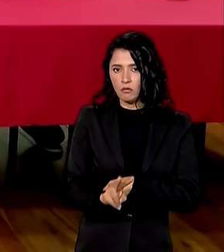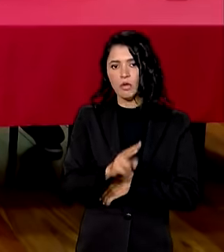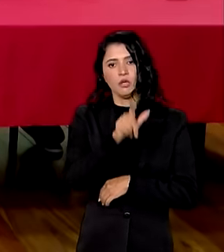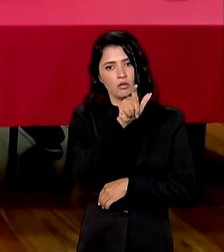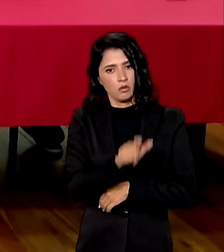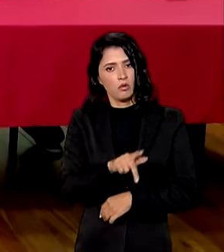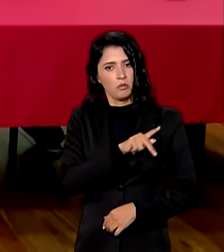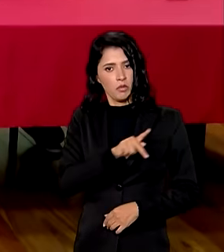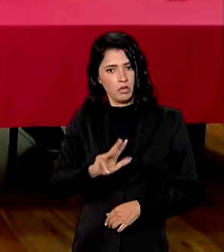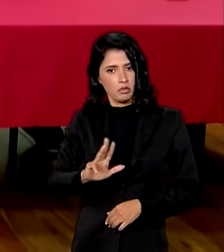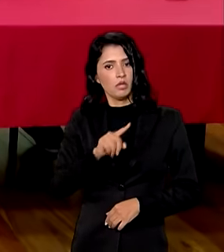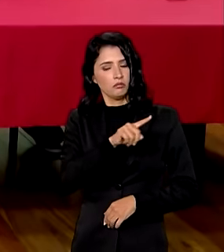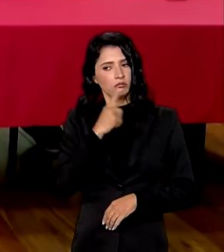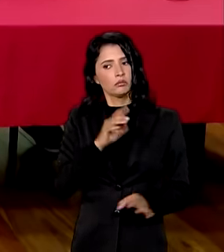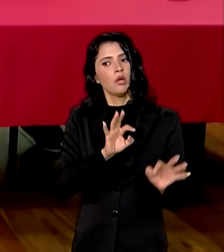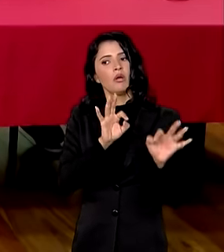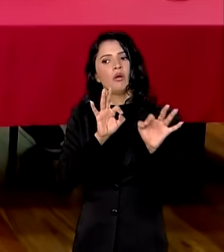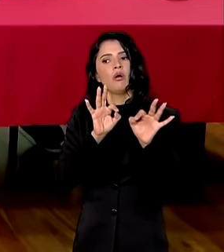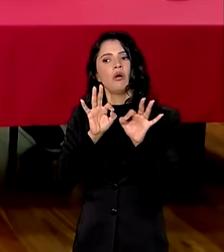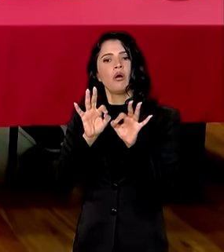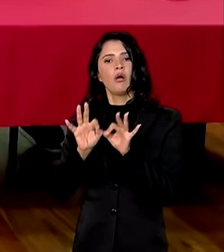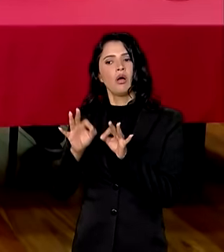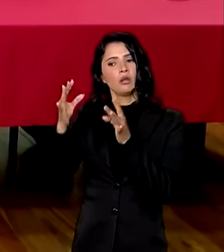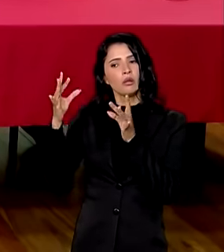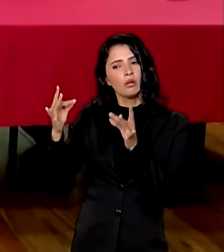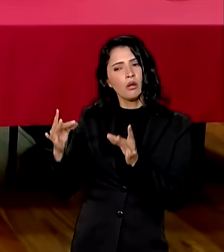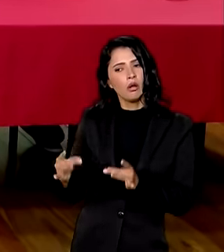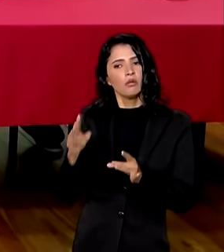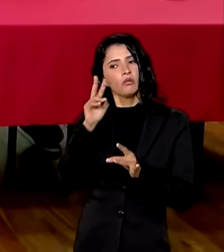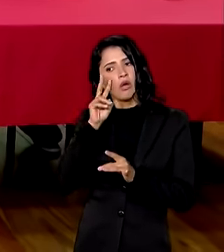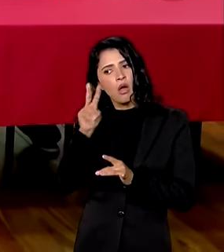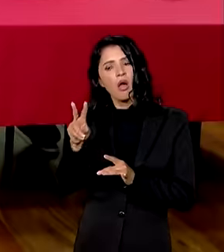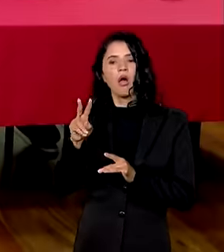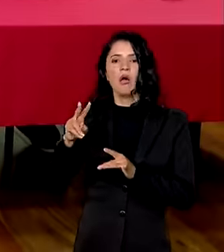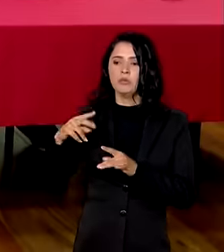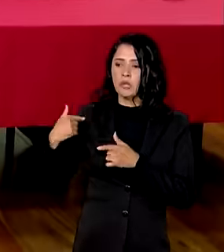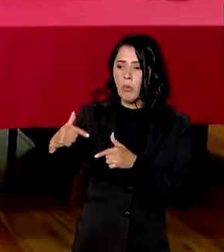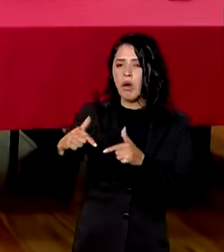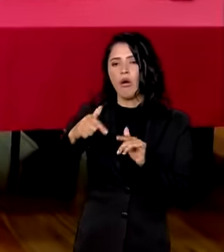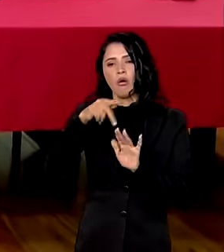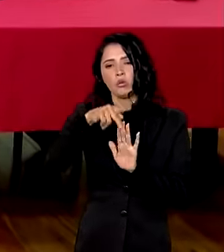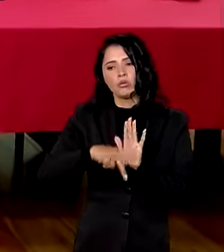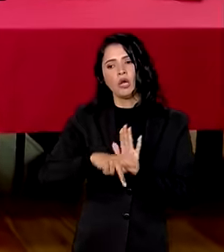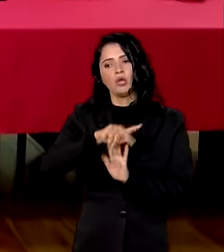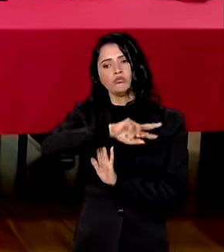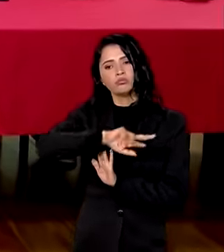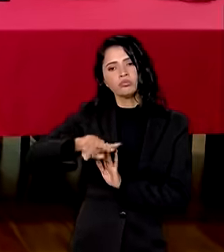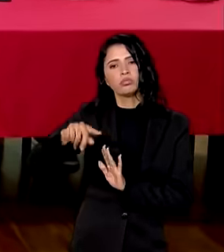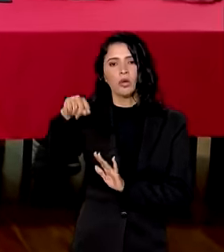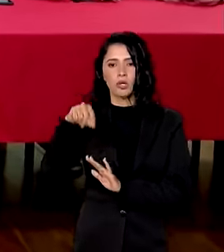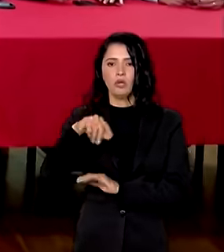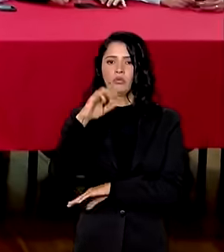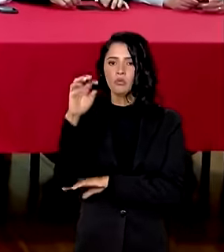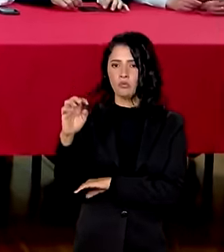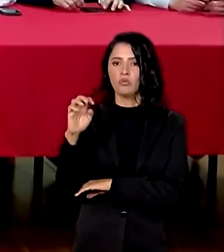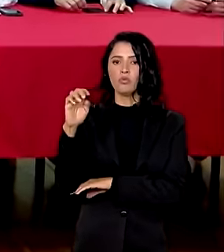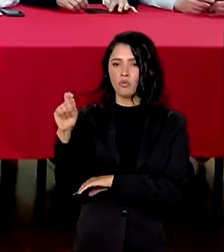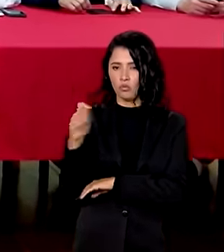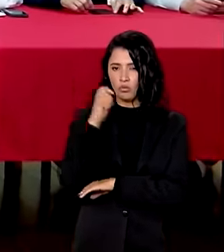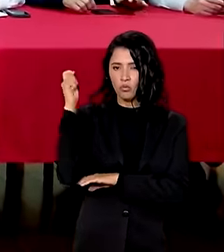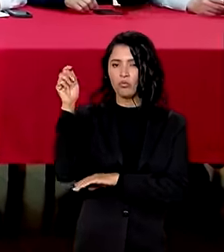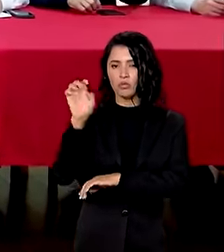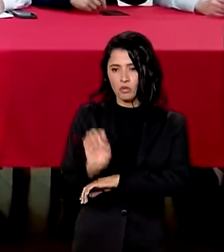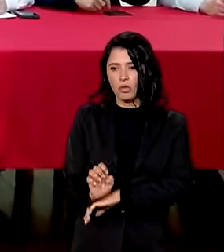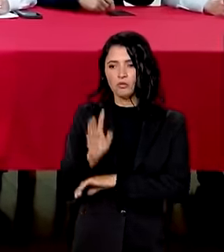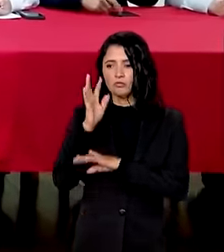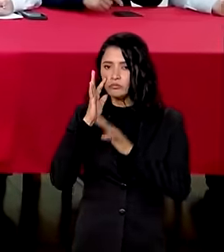que está acompanhando passo a passo cada iniciativa, cada ação aqui no Estado. E